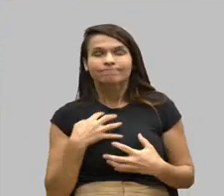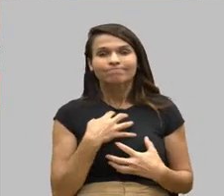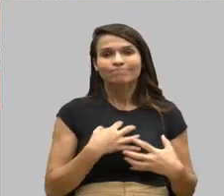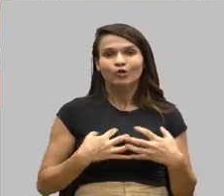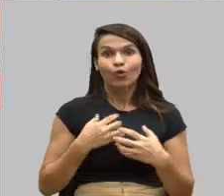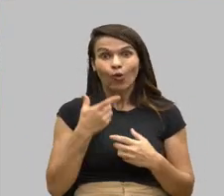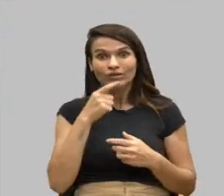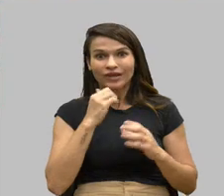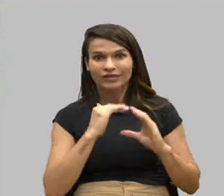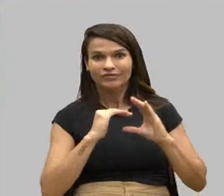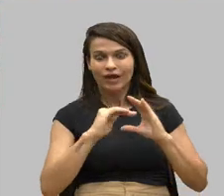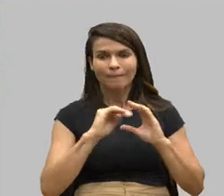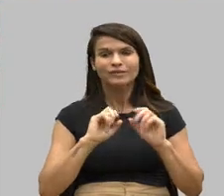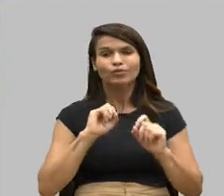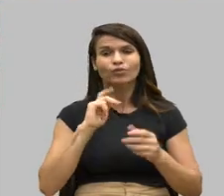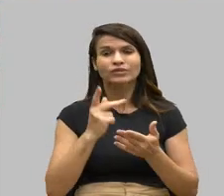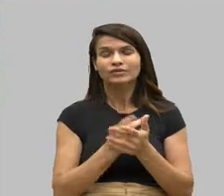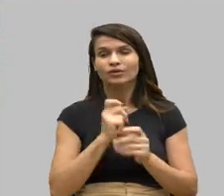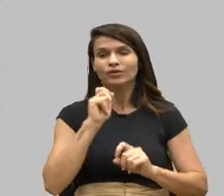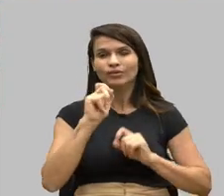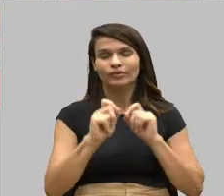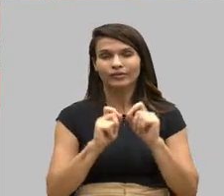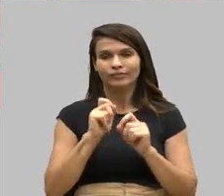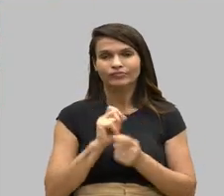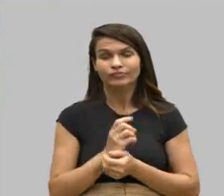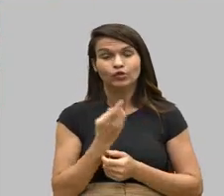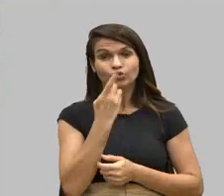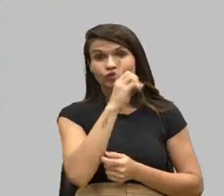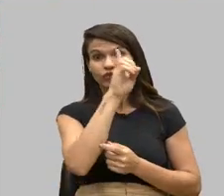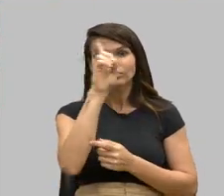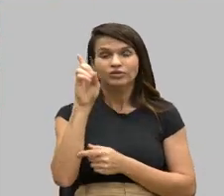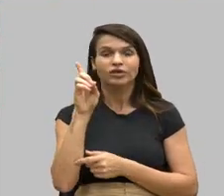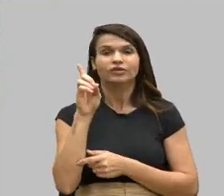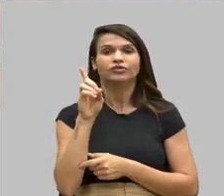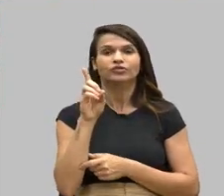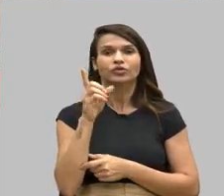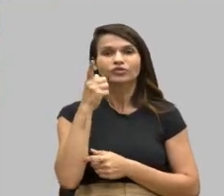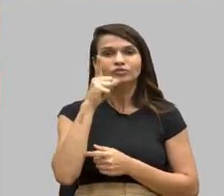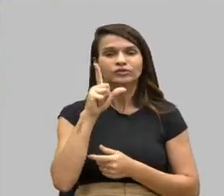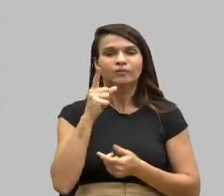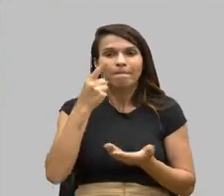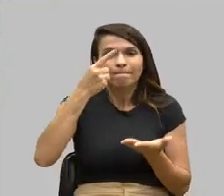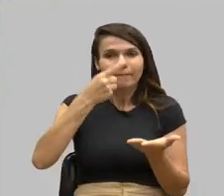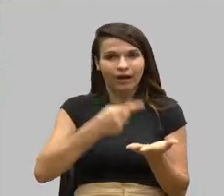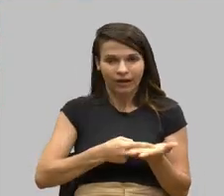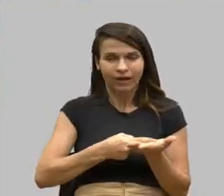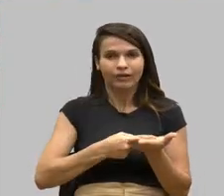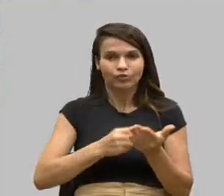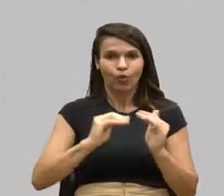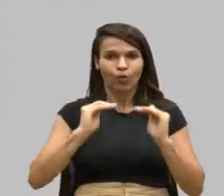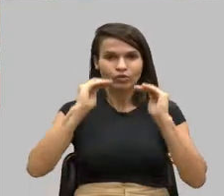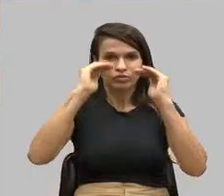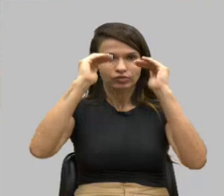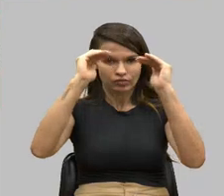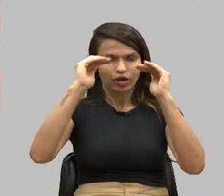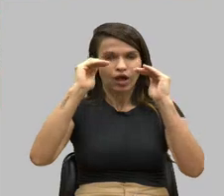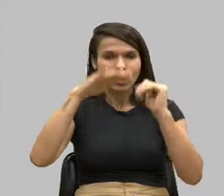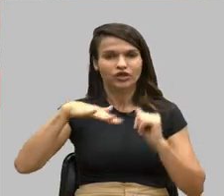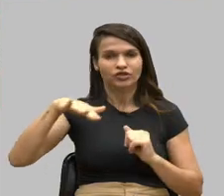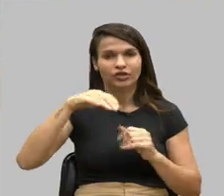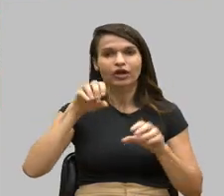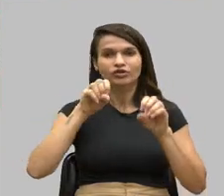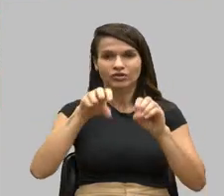Só que, o que aconteceu? No dia que, enfim, conseguimos agendar com a superintendência regional de educação, a